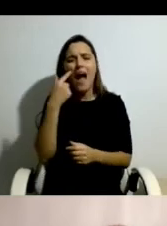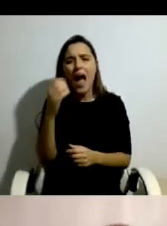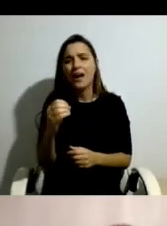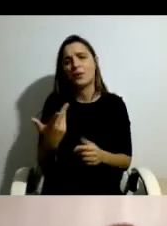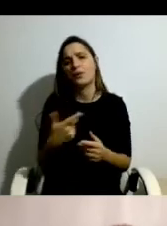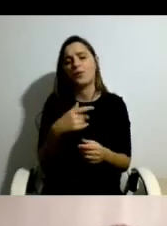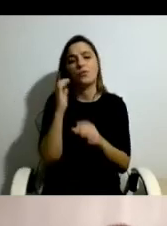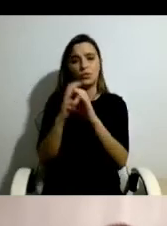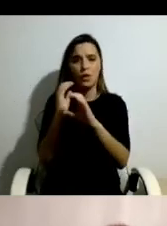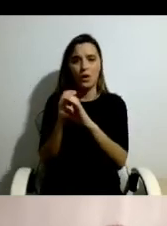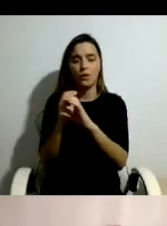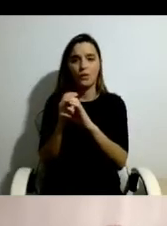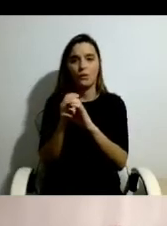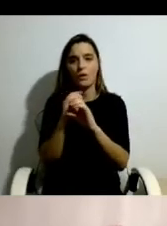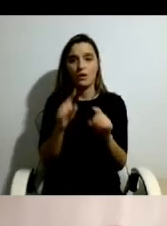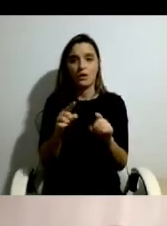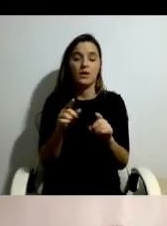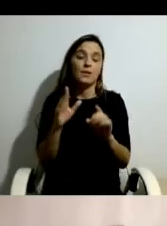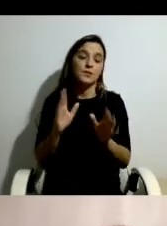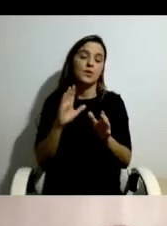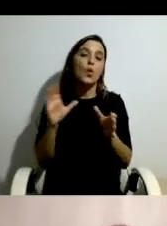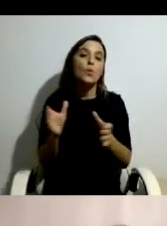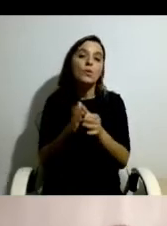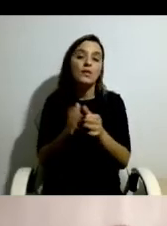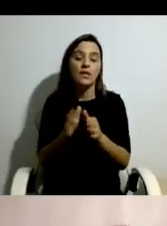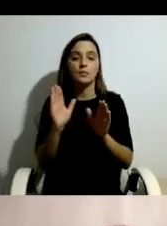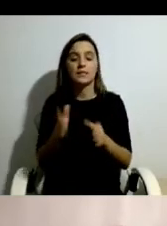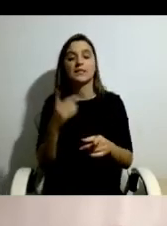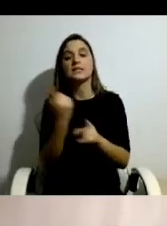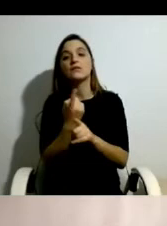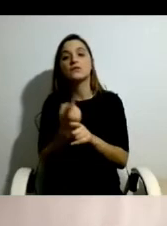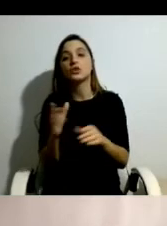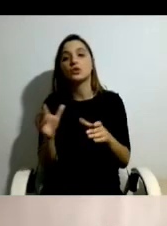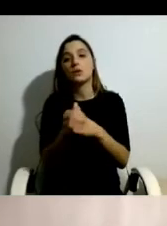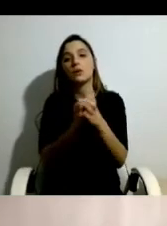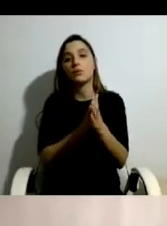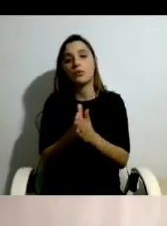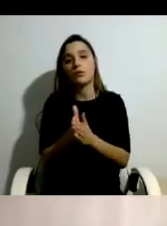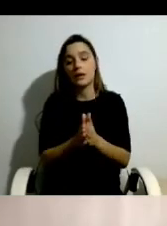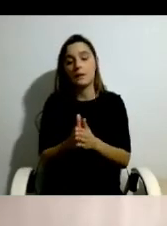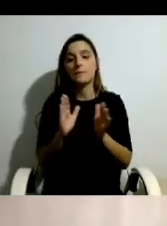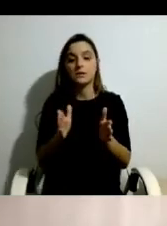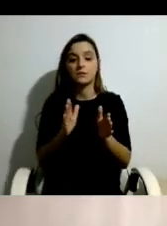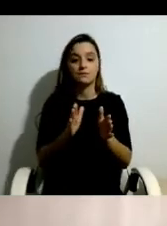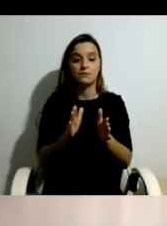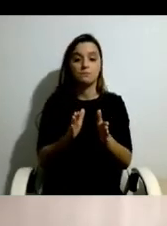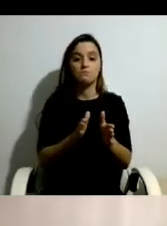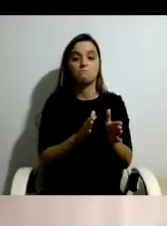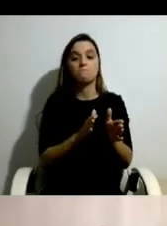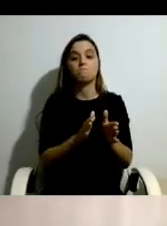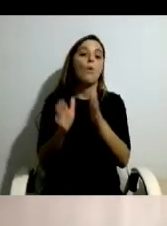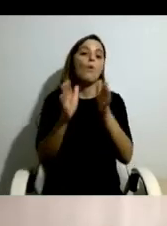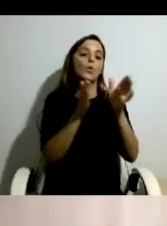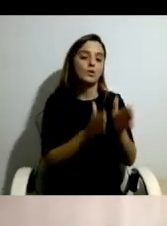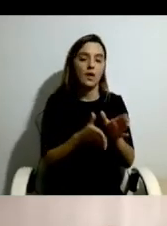faz fazer parte daquela comunidade, ou utilizar os serviços da comunidade. Por outro lado, a inclusão através da